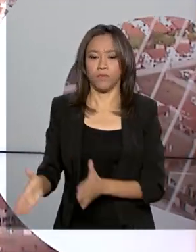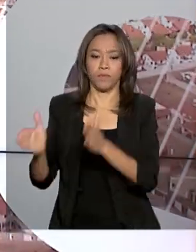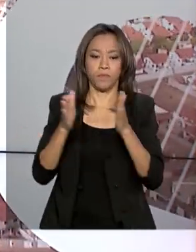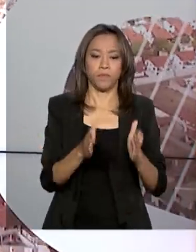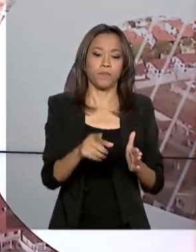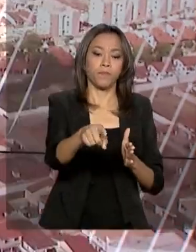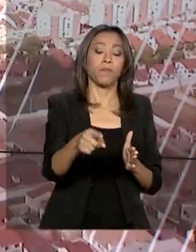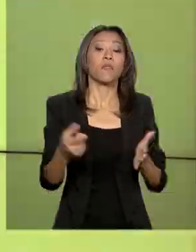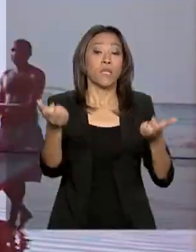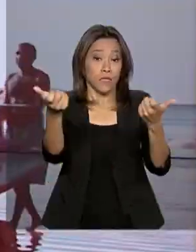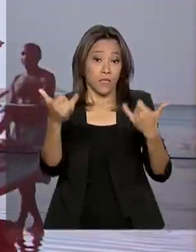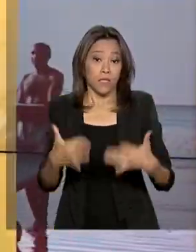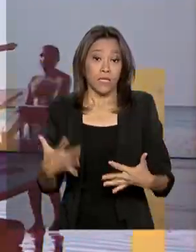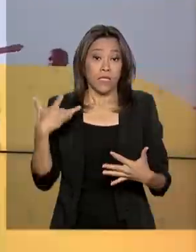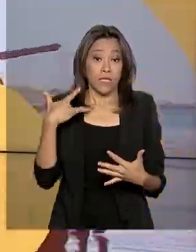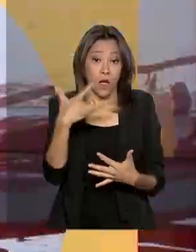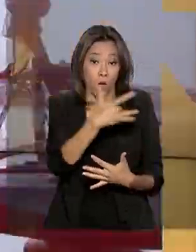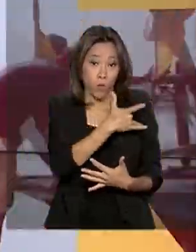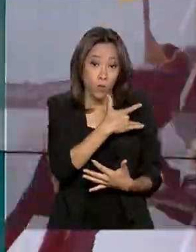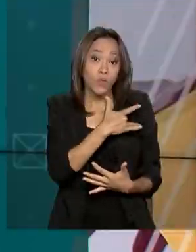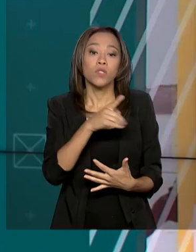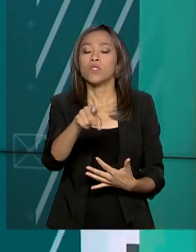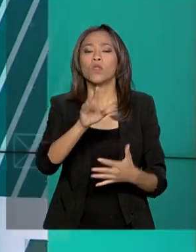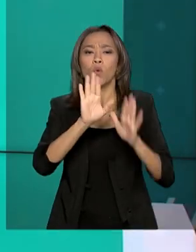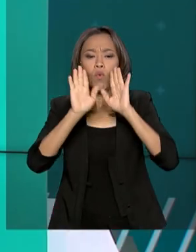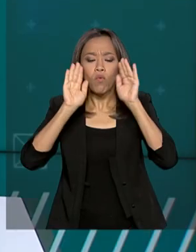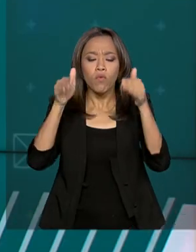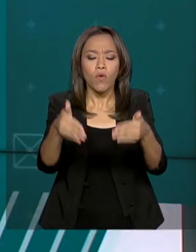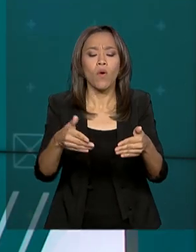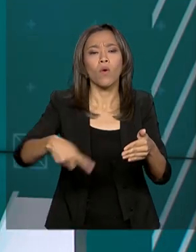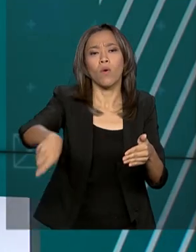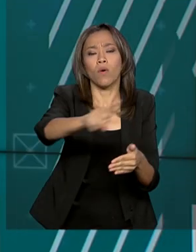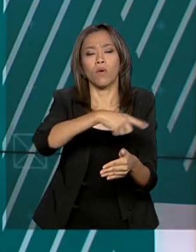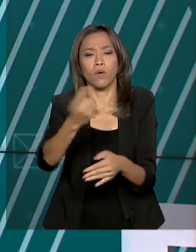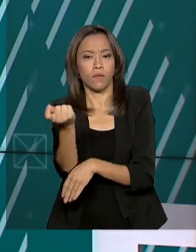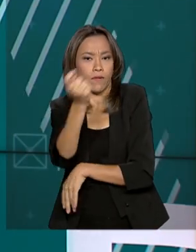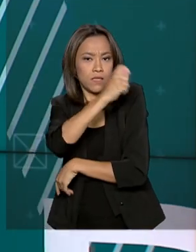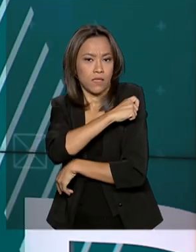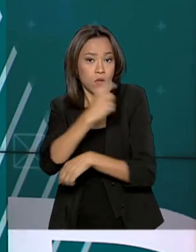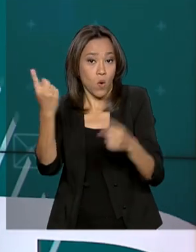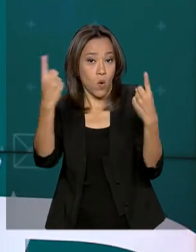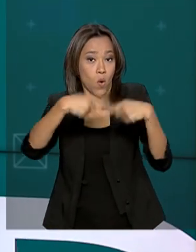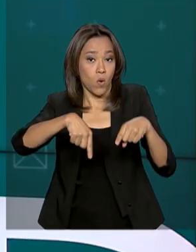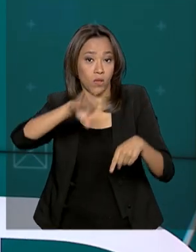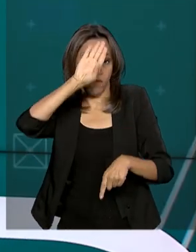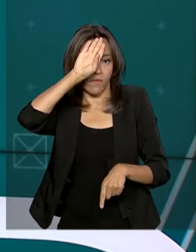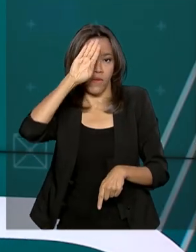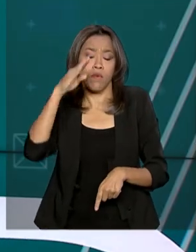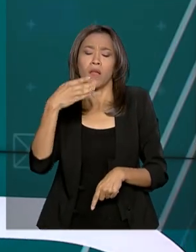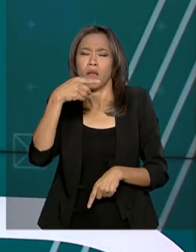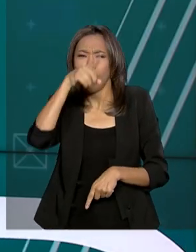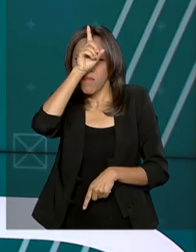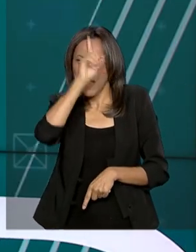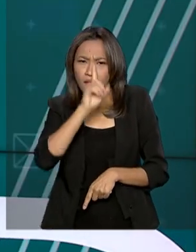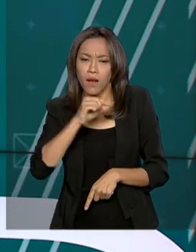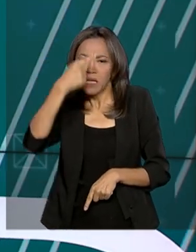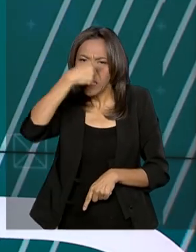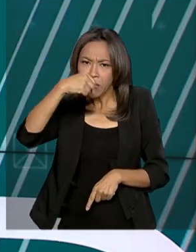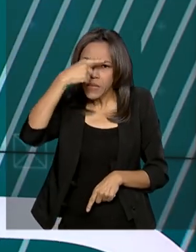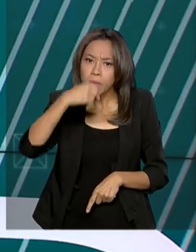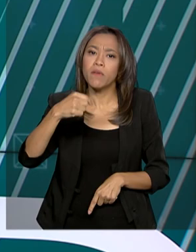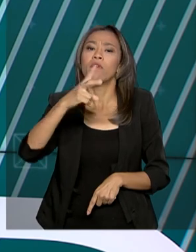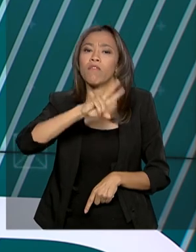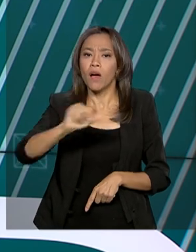falando em saúde, a partir do ano que vem, o público-alvo das campanhas de vacinação contra a febre amarela e gripe será ampliado.